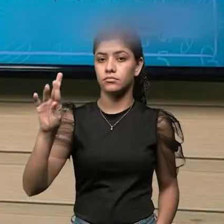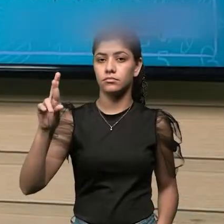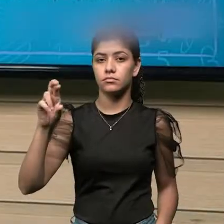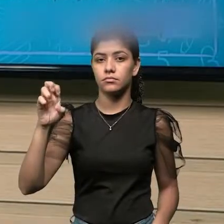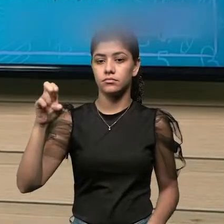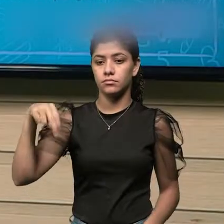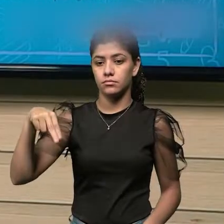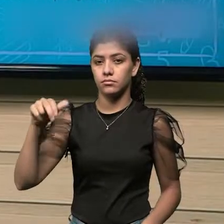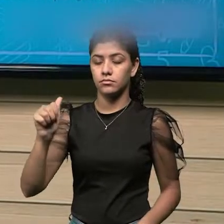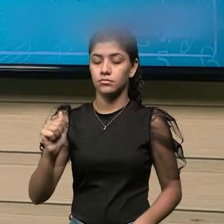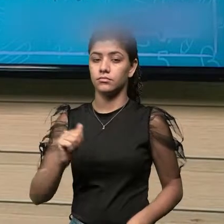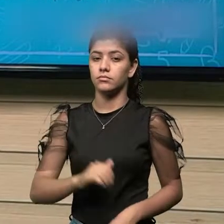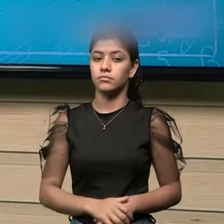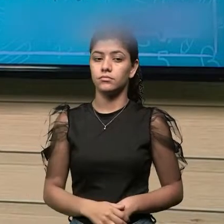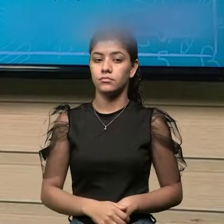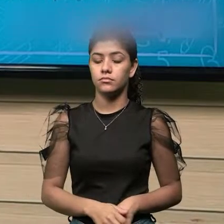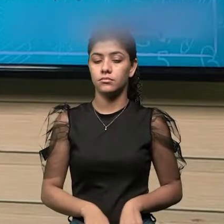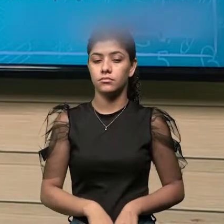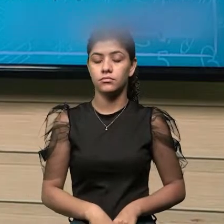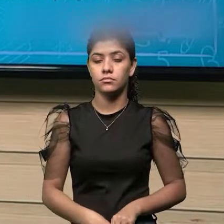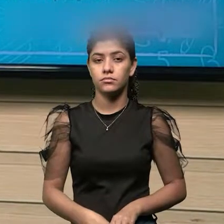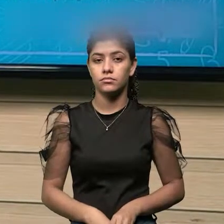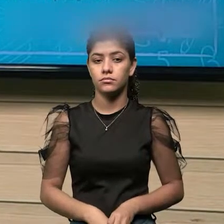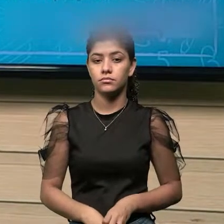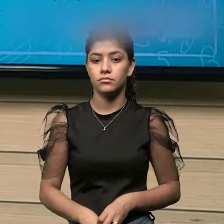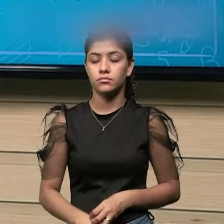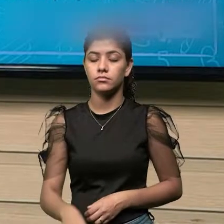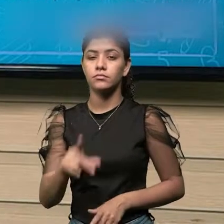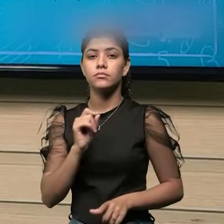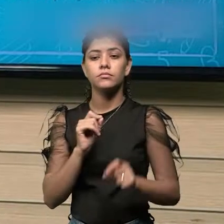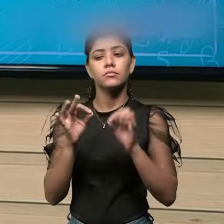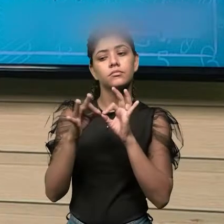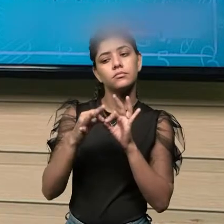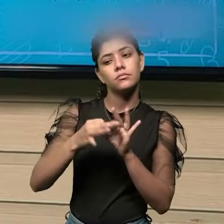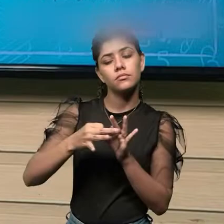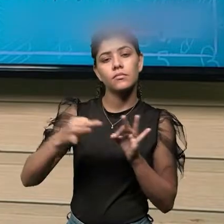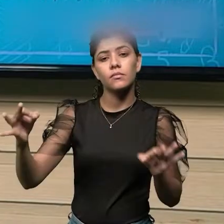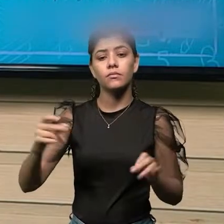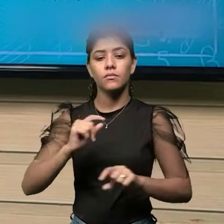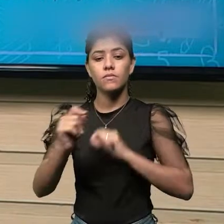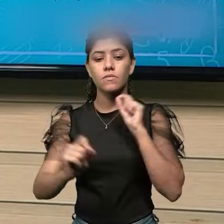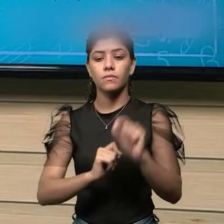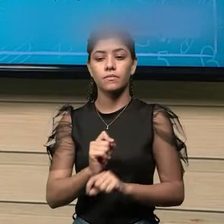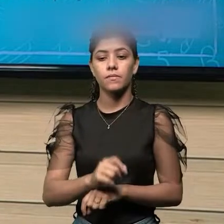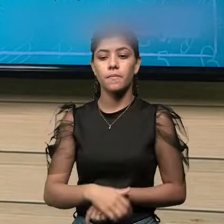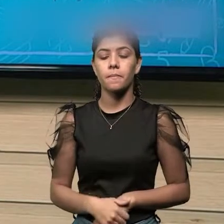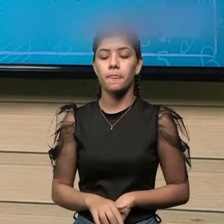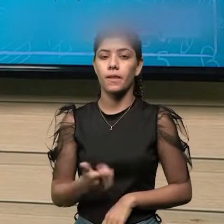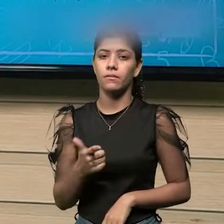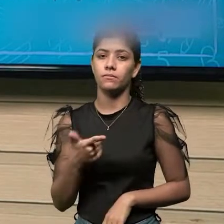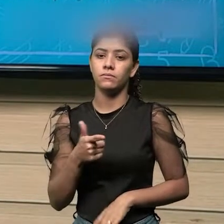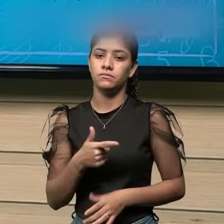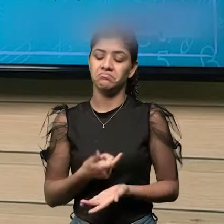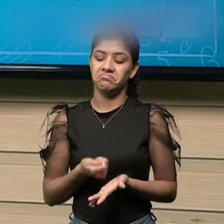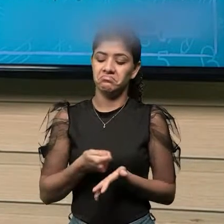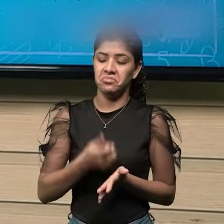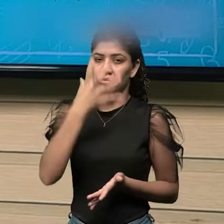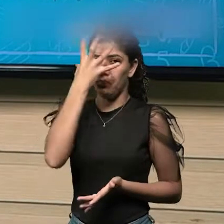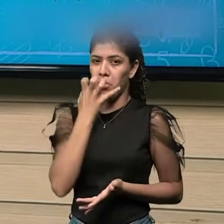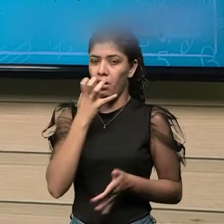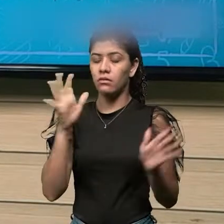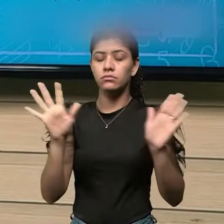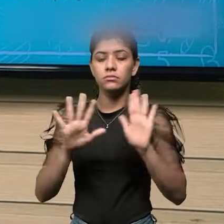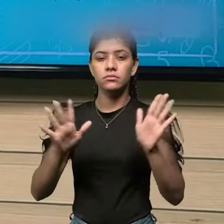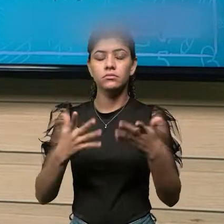Nesse caso aqui, essas tomadas de medida, elas não são muito rigorosas. Então,